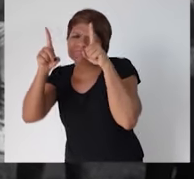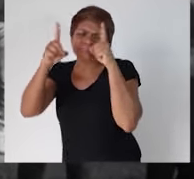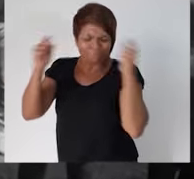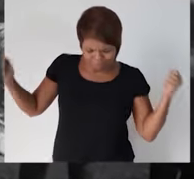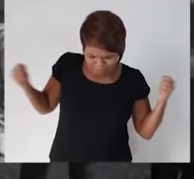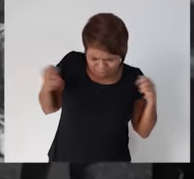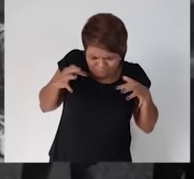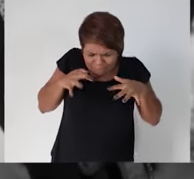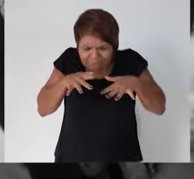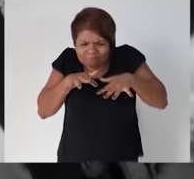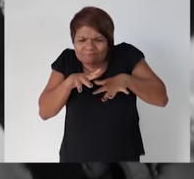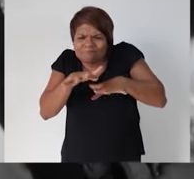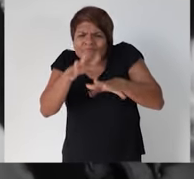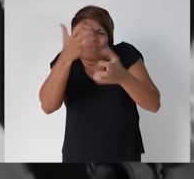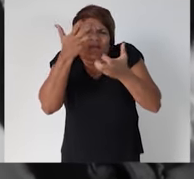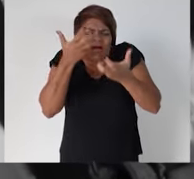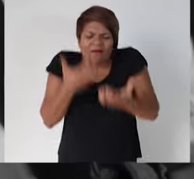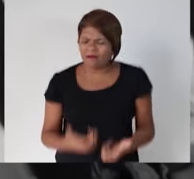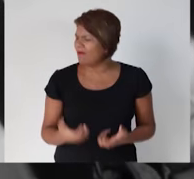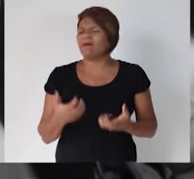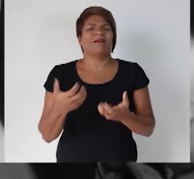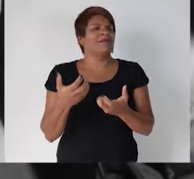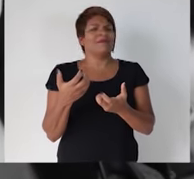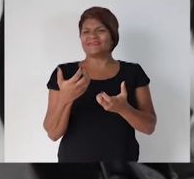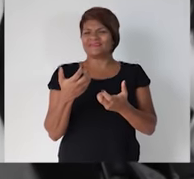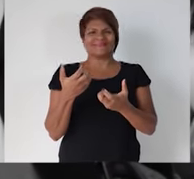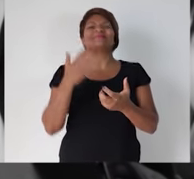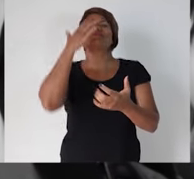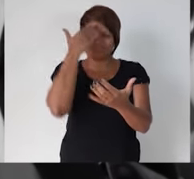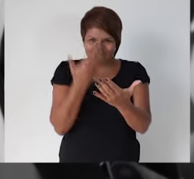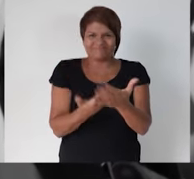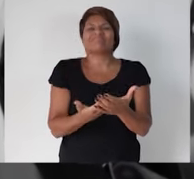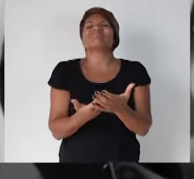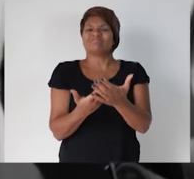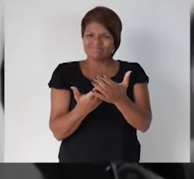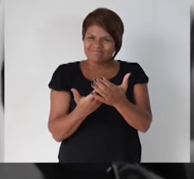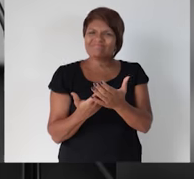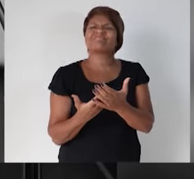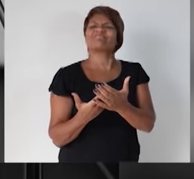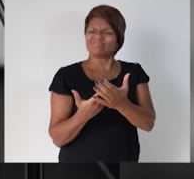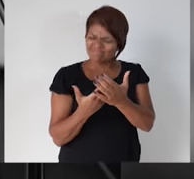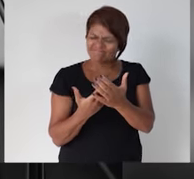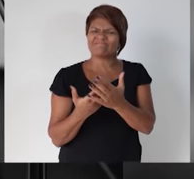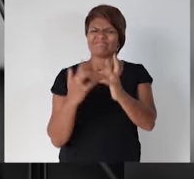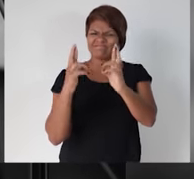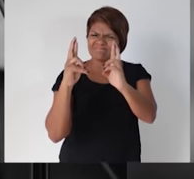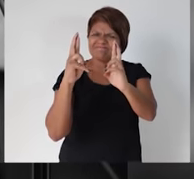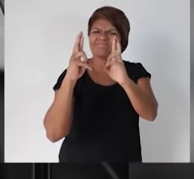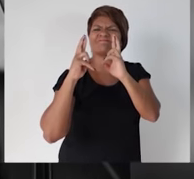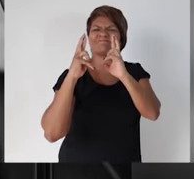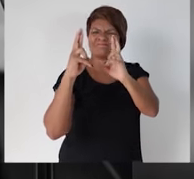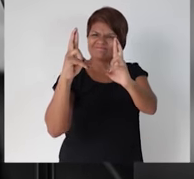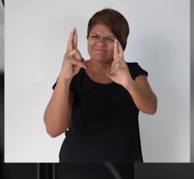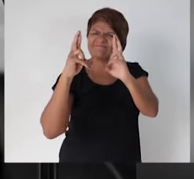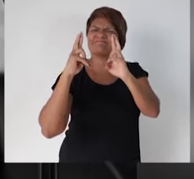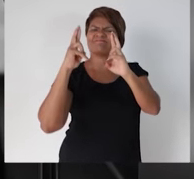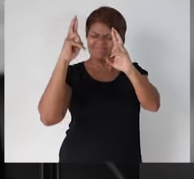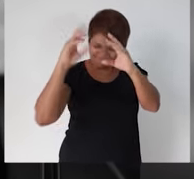cansa, tem muita fé e esperança de ver o dia